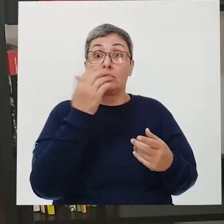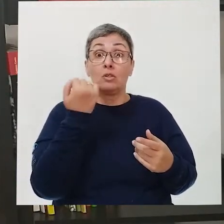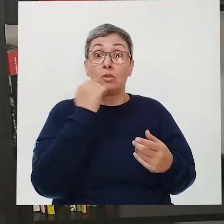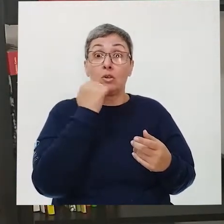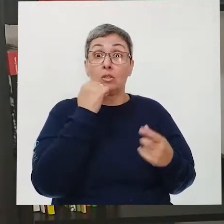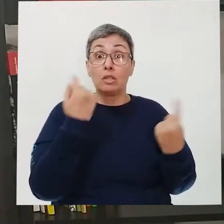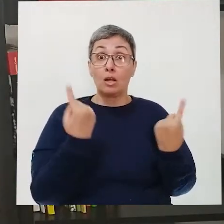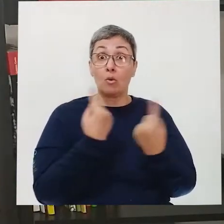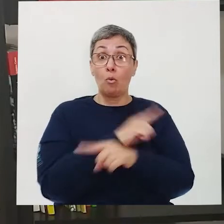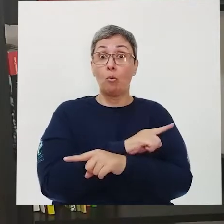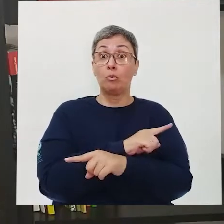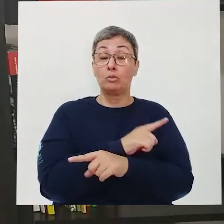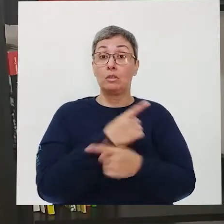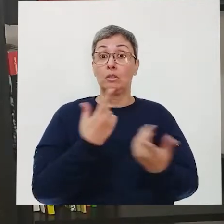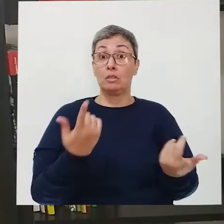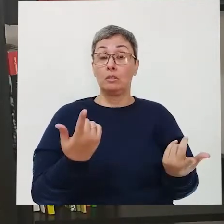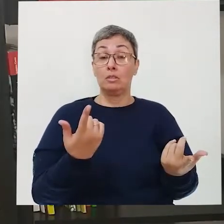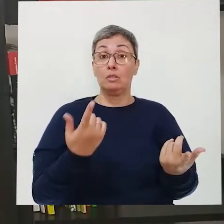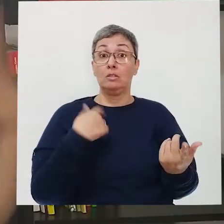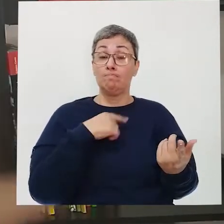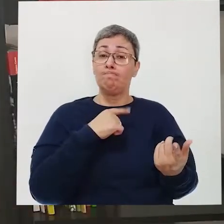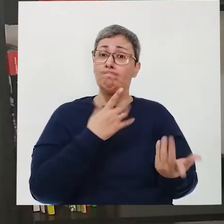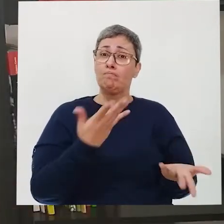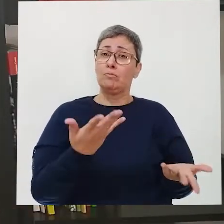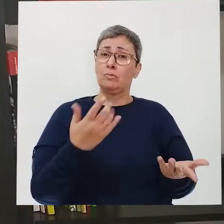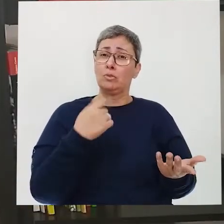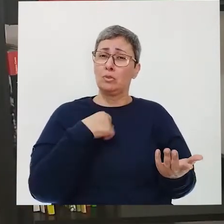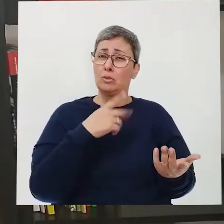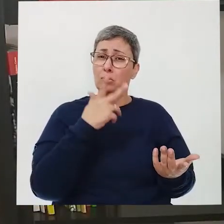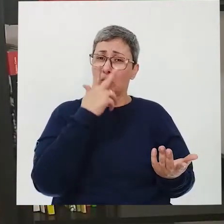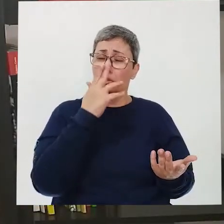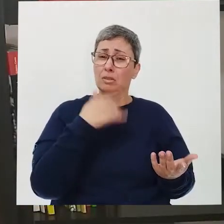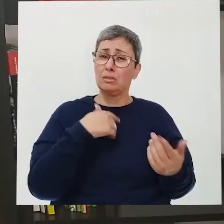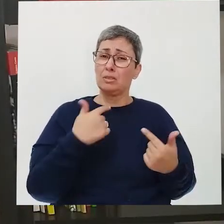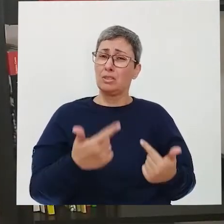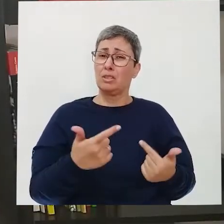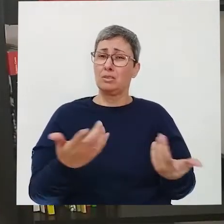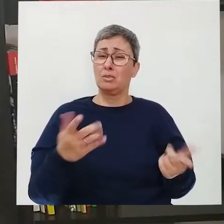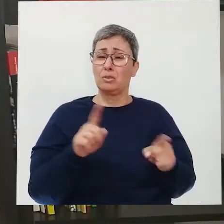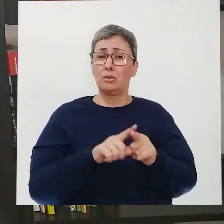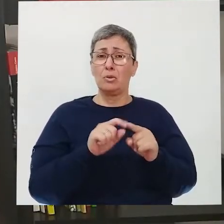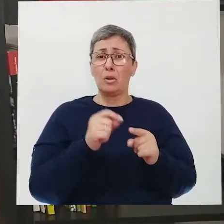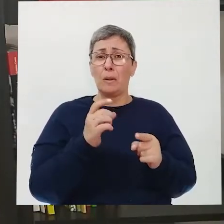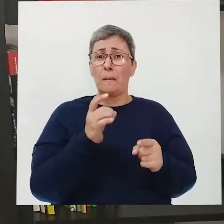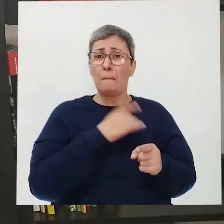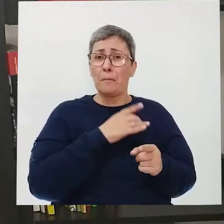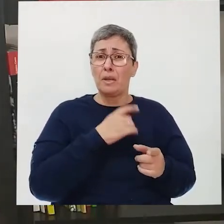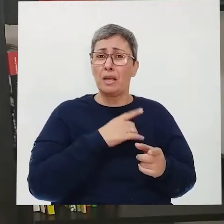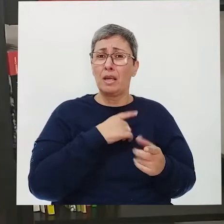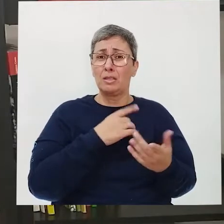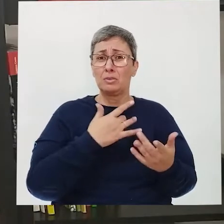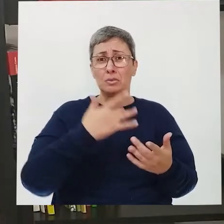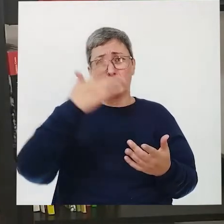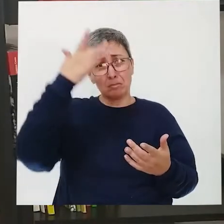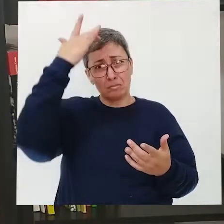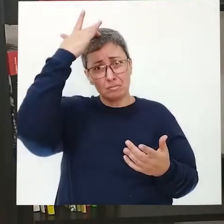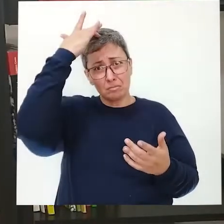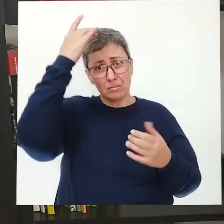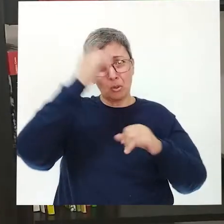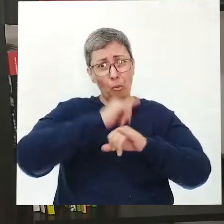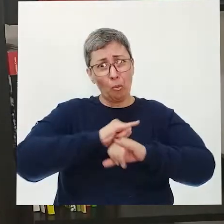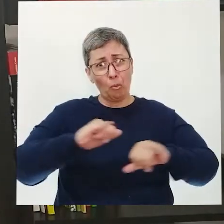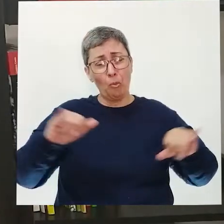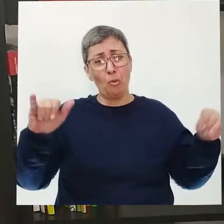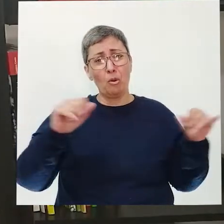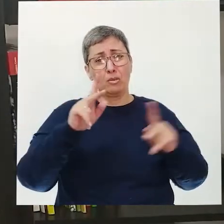está contra nós. Chato. Isso é, na verdade, bem chato mesmo. Medos absurdos são divulgados e se